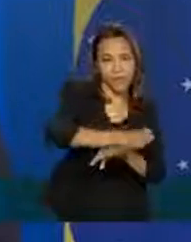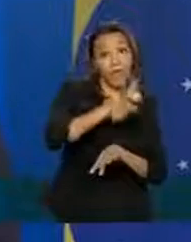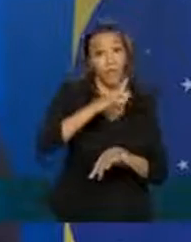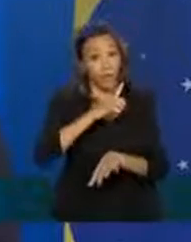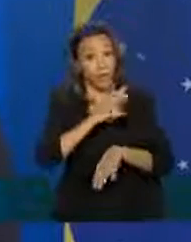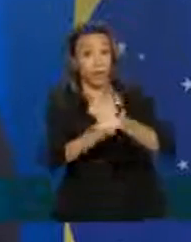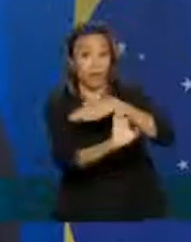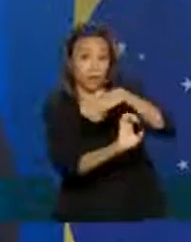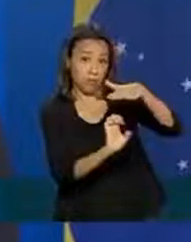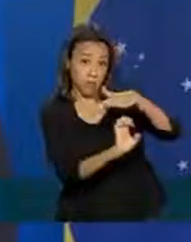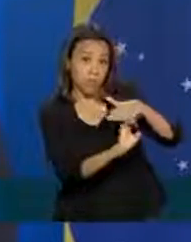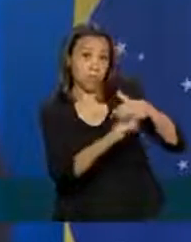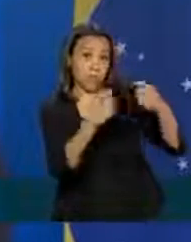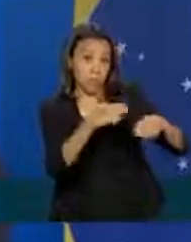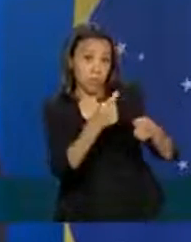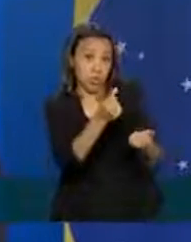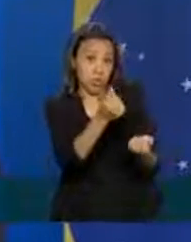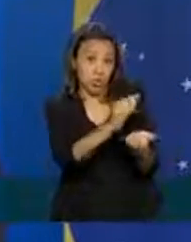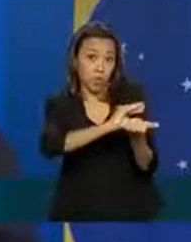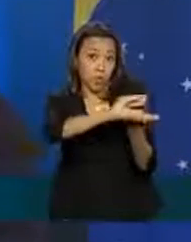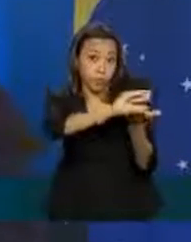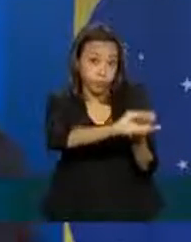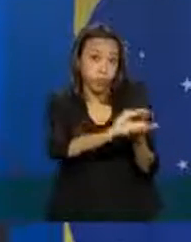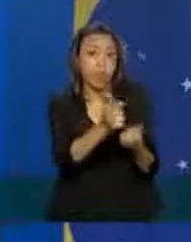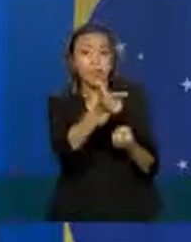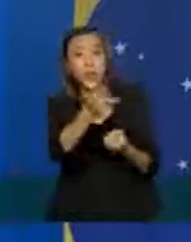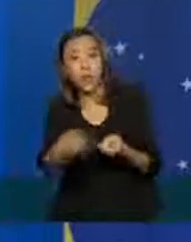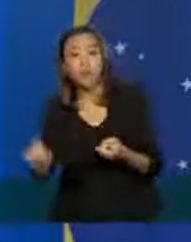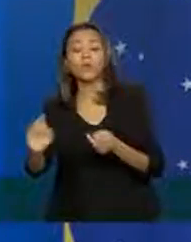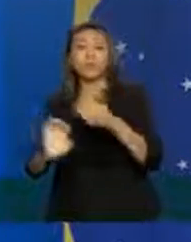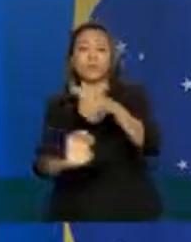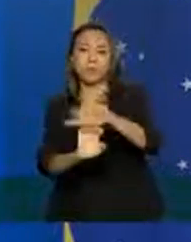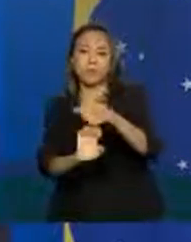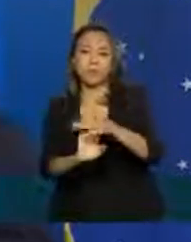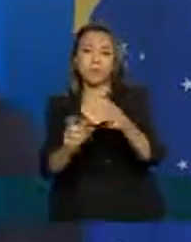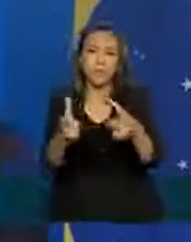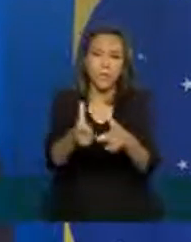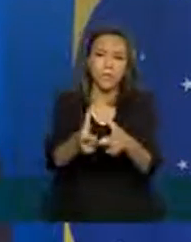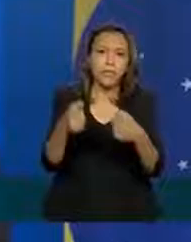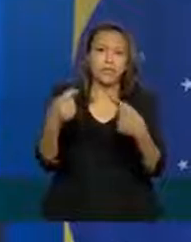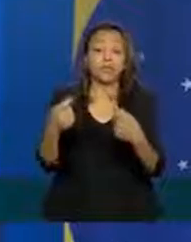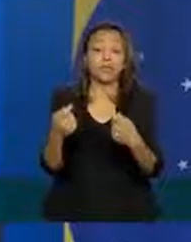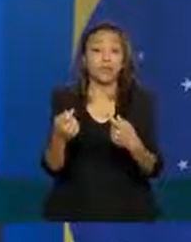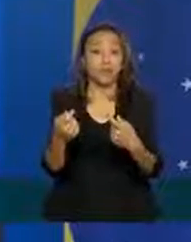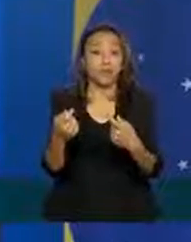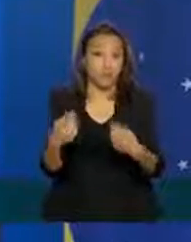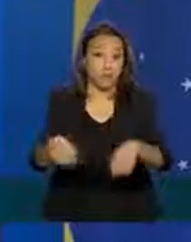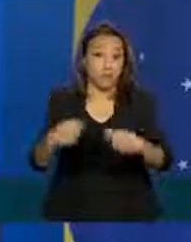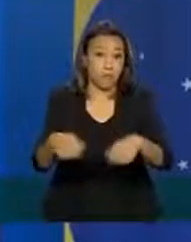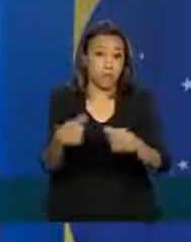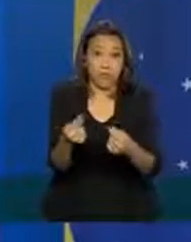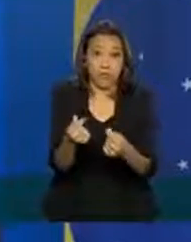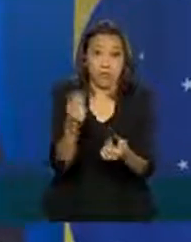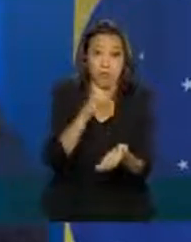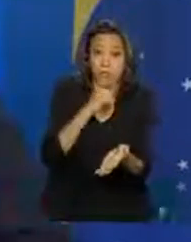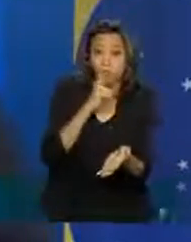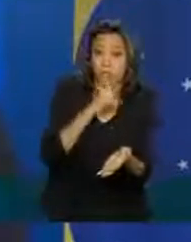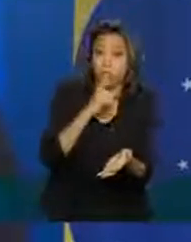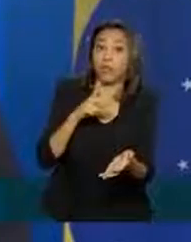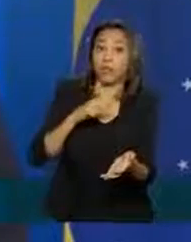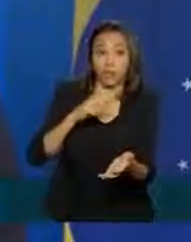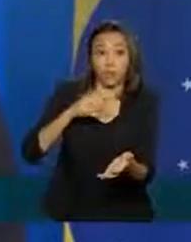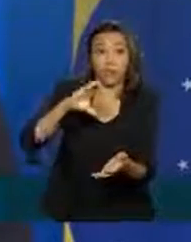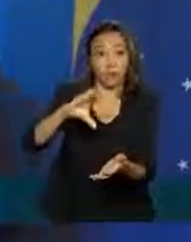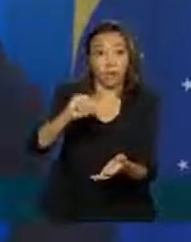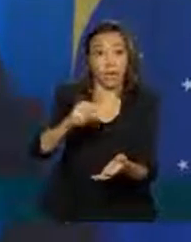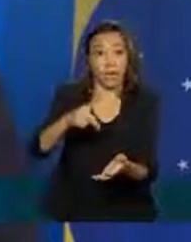e consegue aguentar um tempo maior tem as pequenas empresas que tem uma necessidade de caixa mais eminente ou seja tem um capital de giro